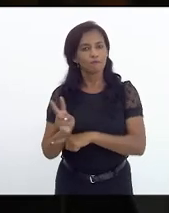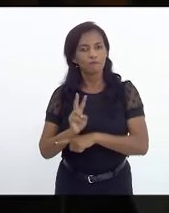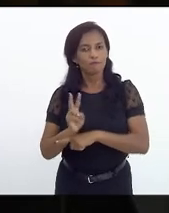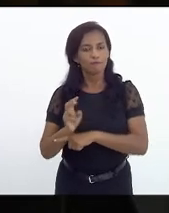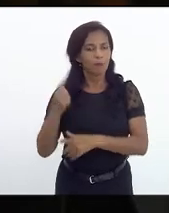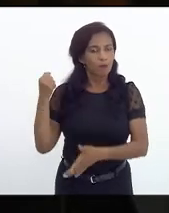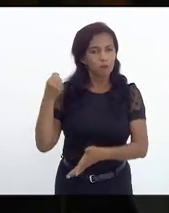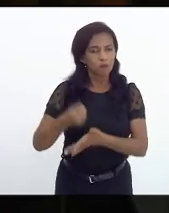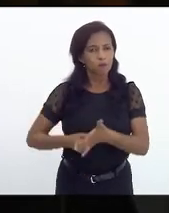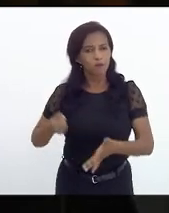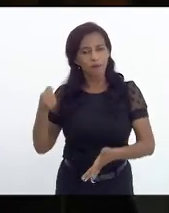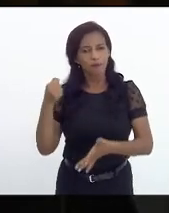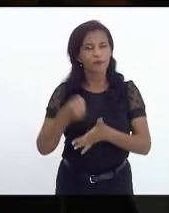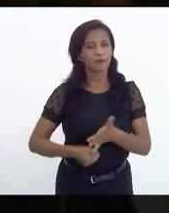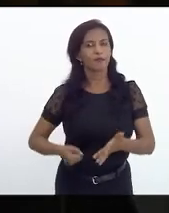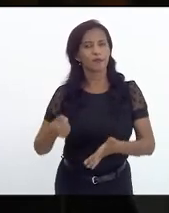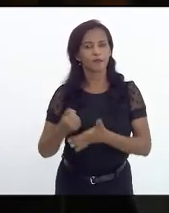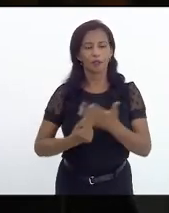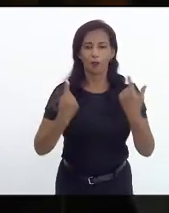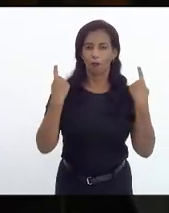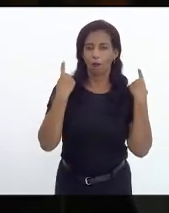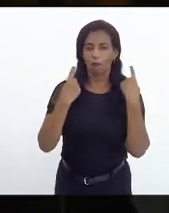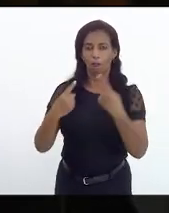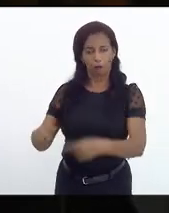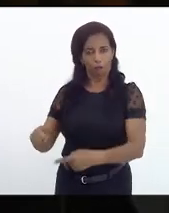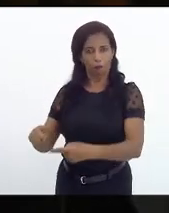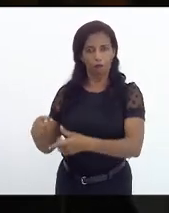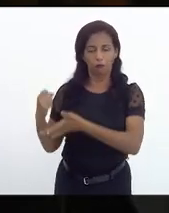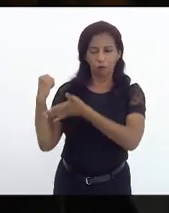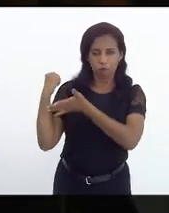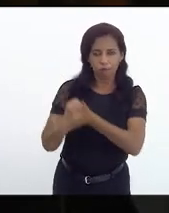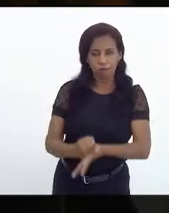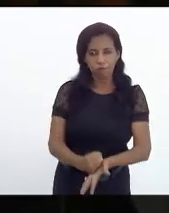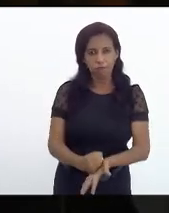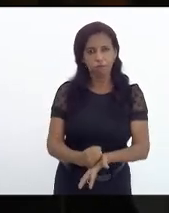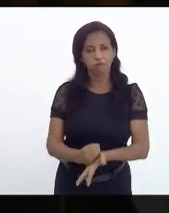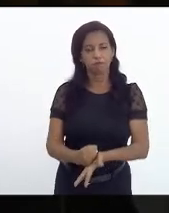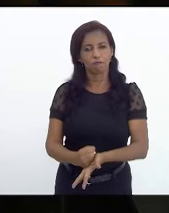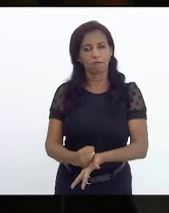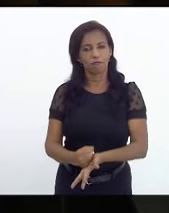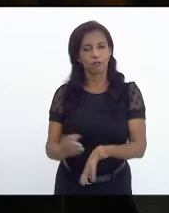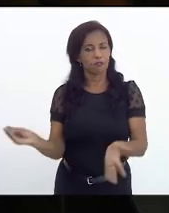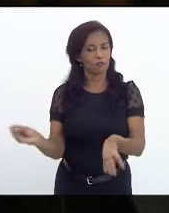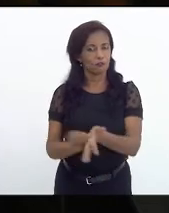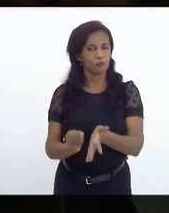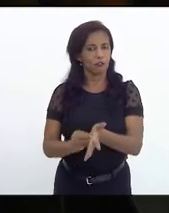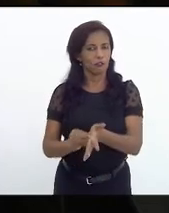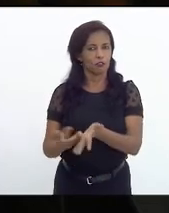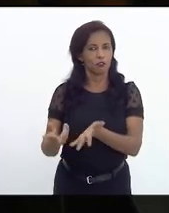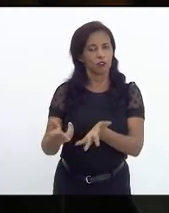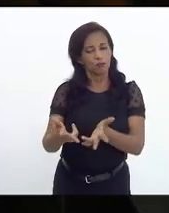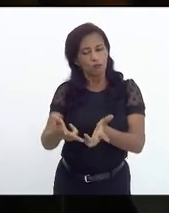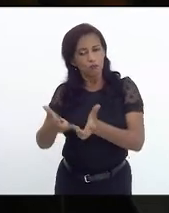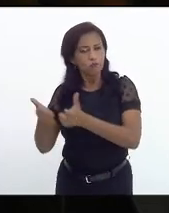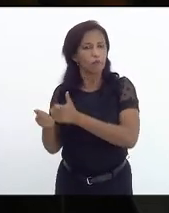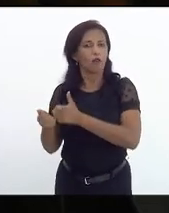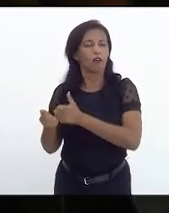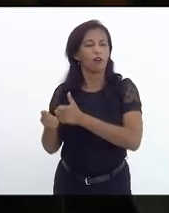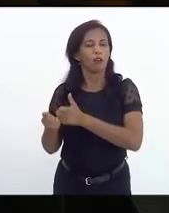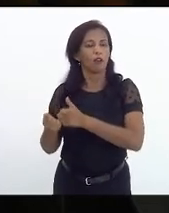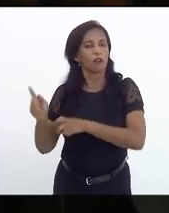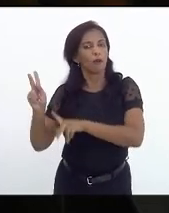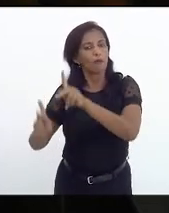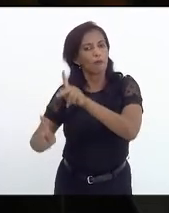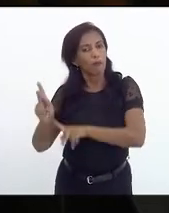lutar contra essa torpeza de expropriar os recursos da